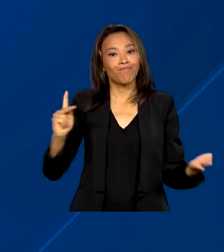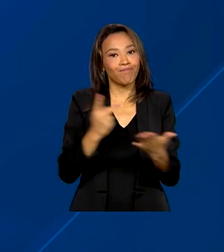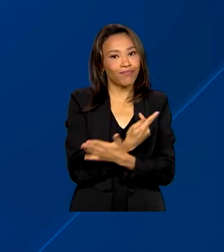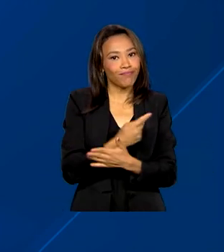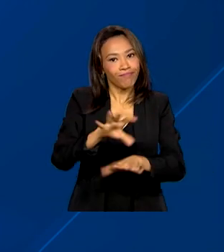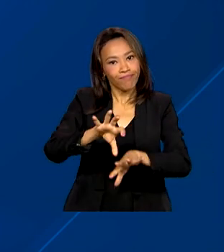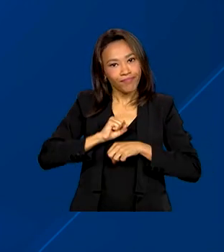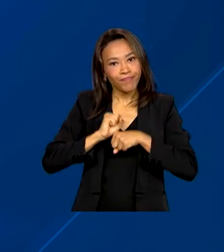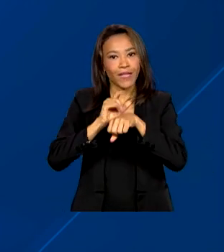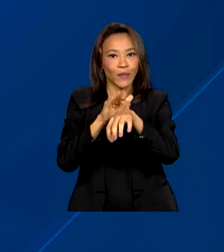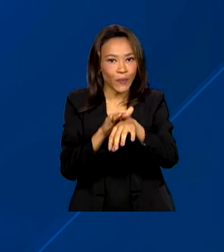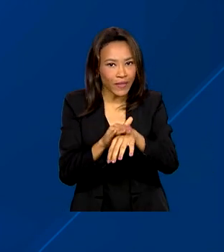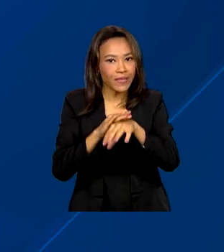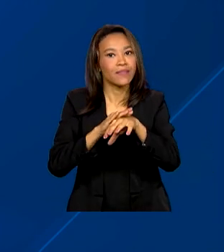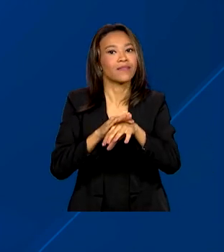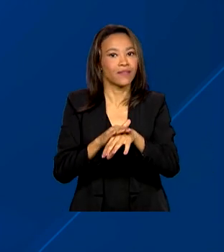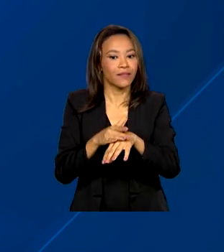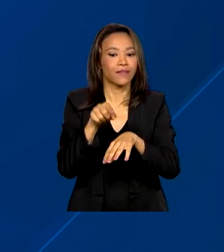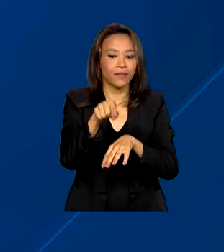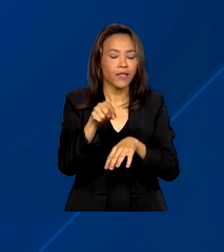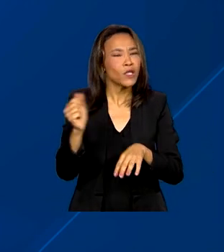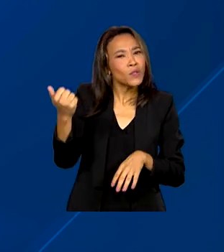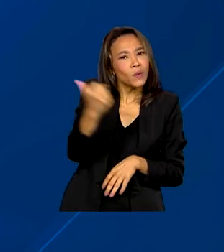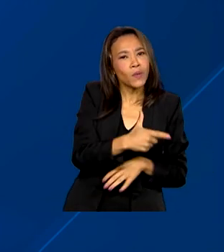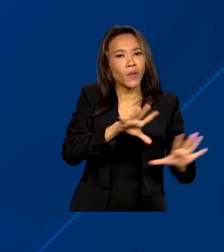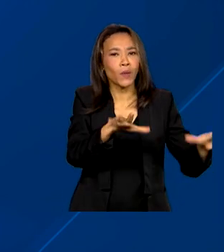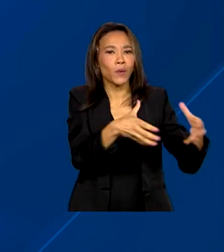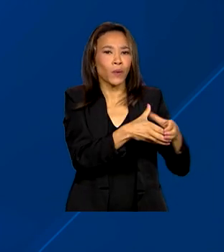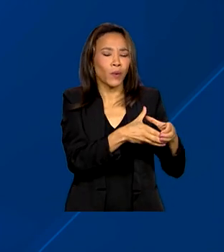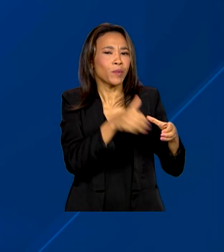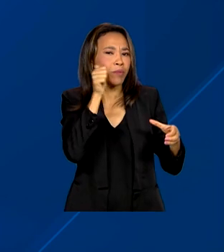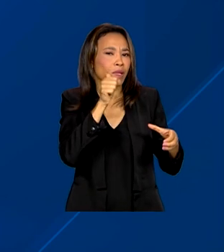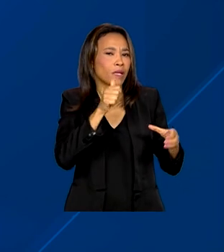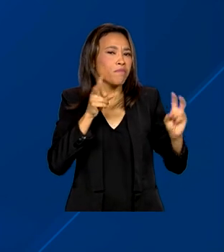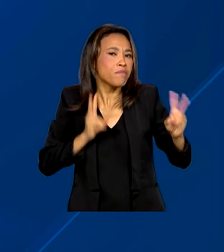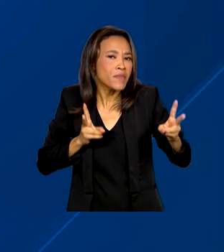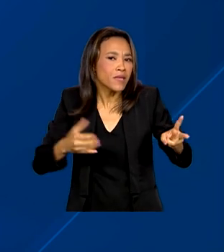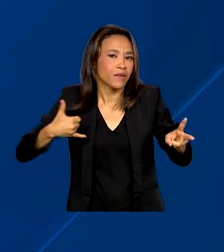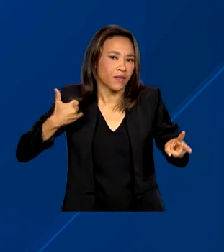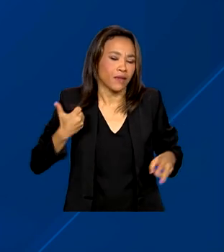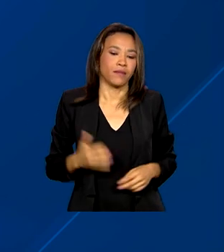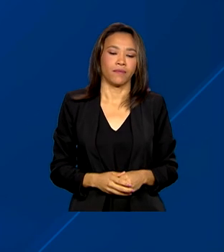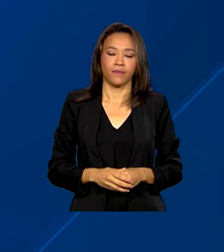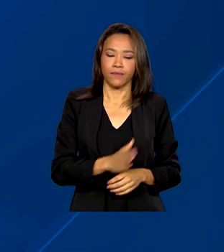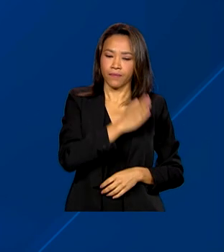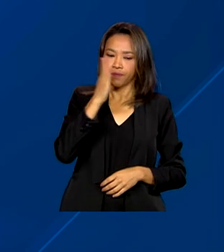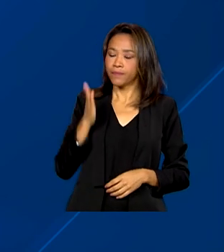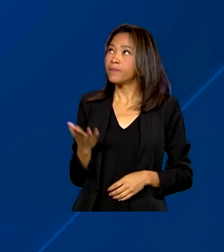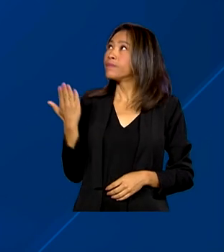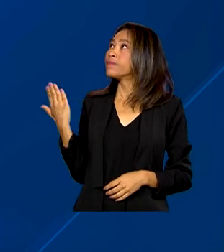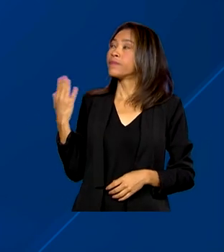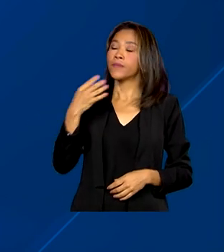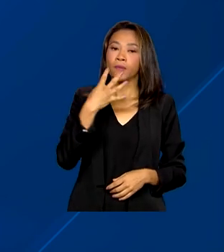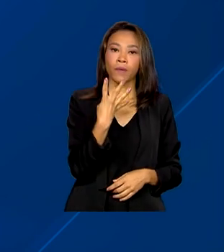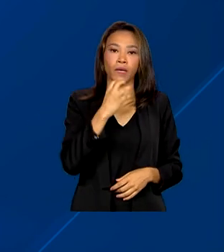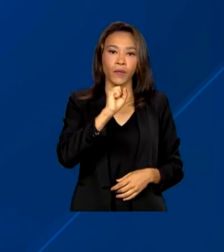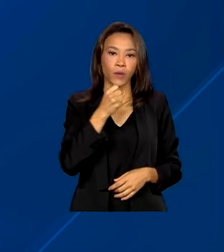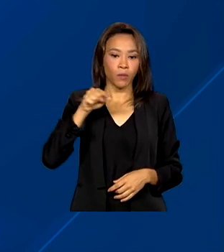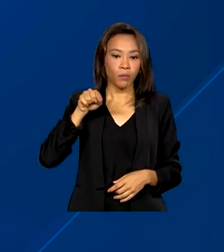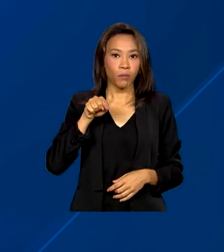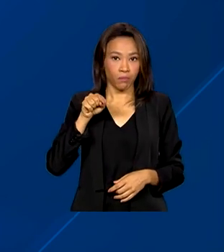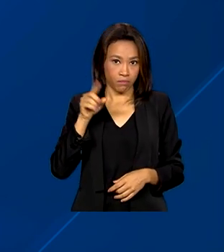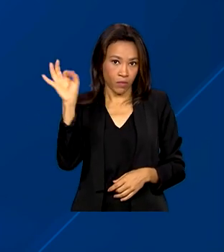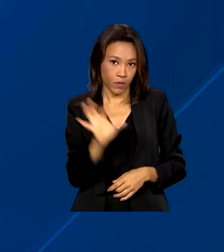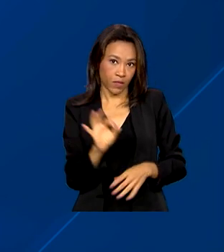de adoecer por tuberculose do que as mulheres na mesma faixa etária. Em 48% das famílias